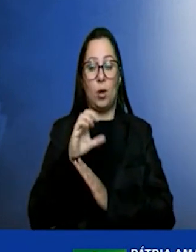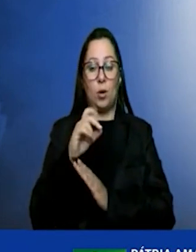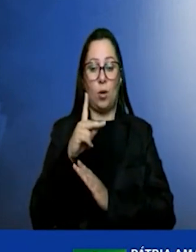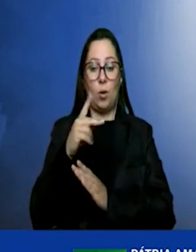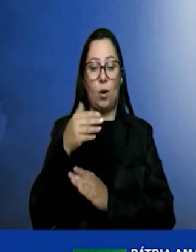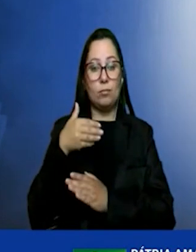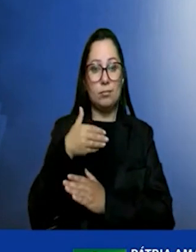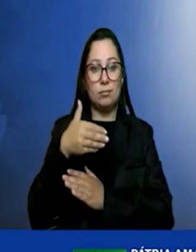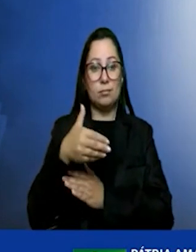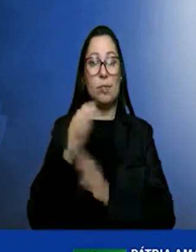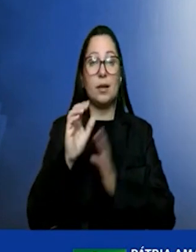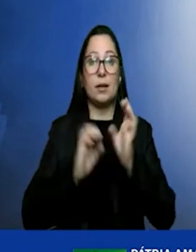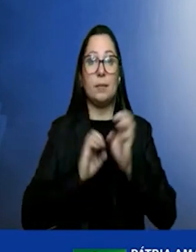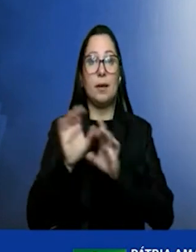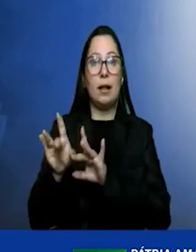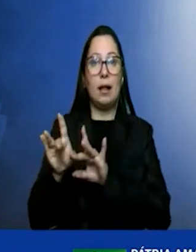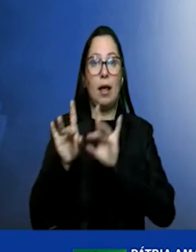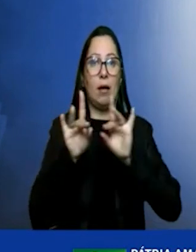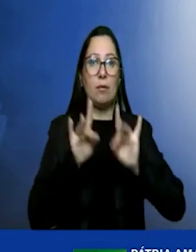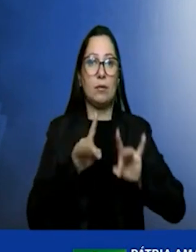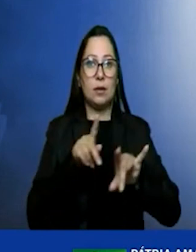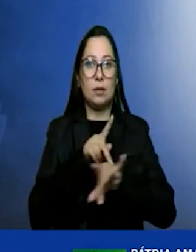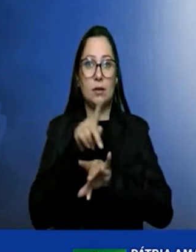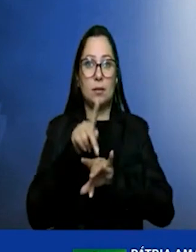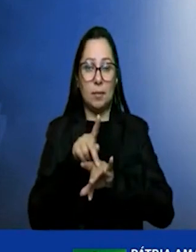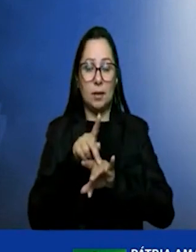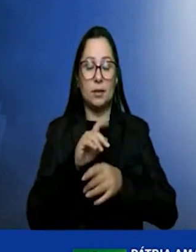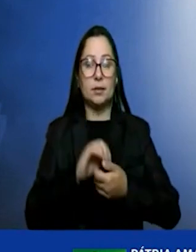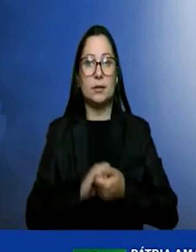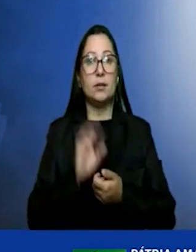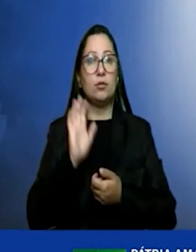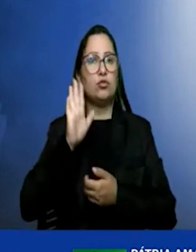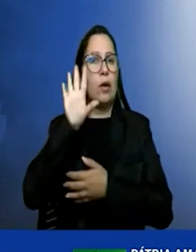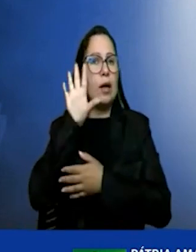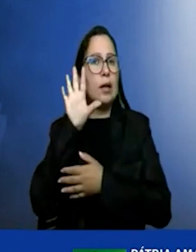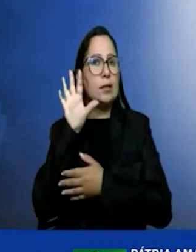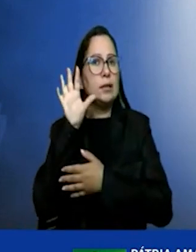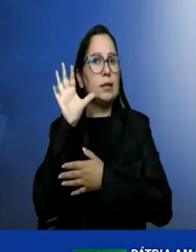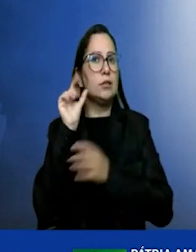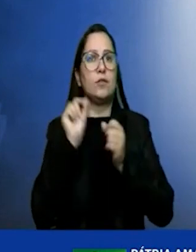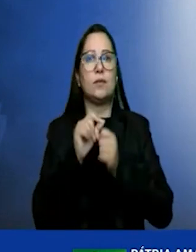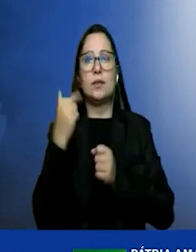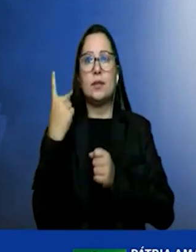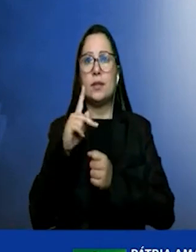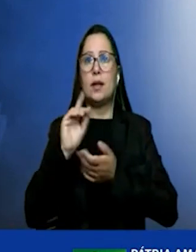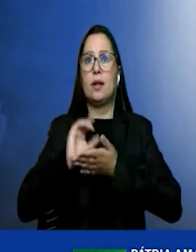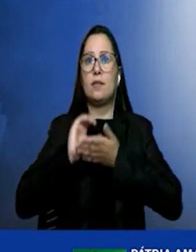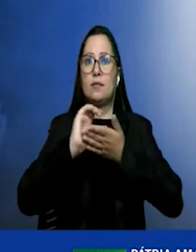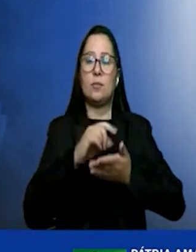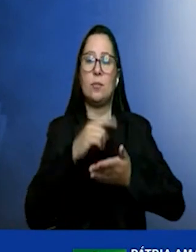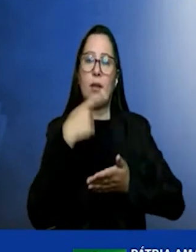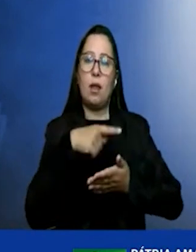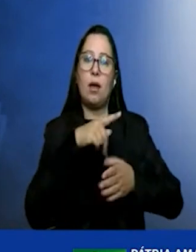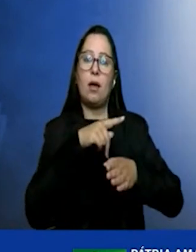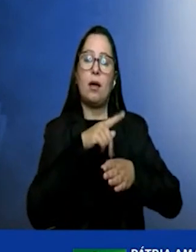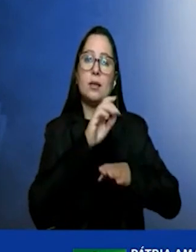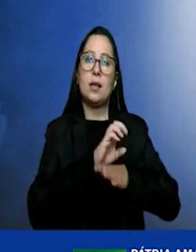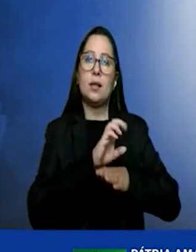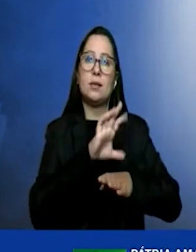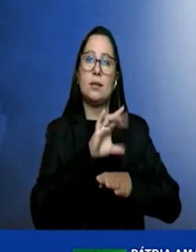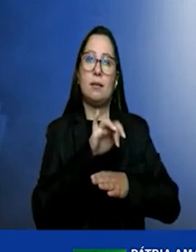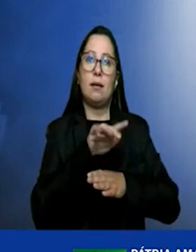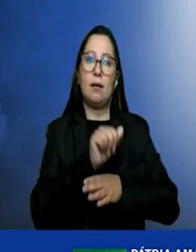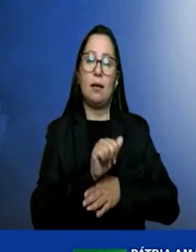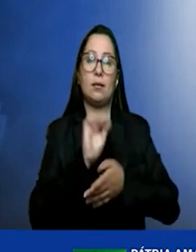australiana Fortescue já decidiu realmente fazer o seu investimento no Ceará um investimento de